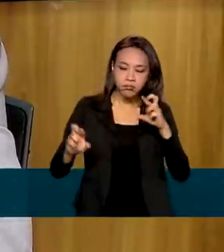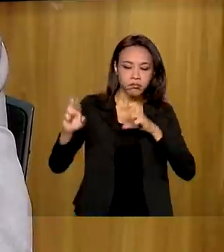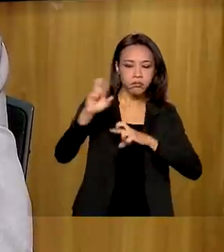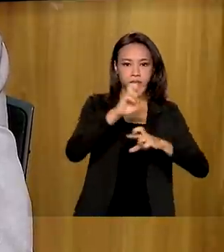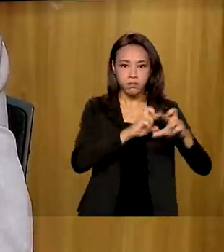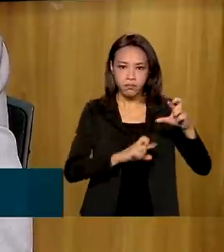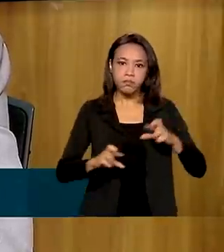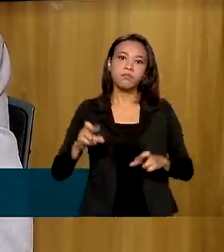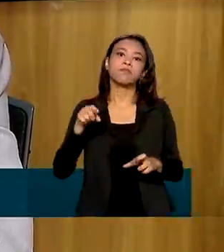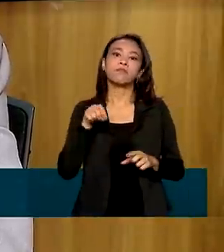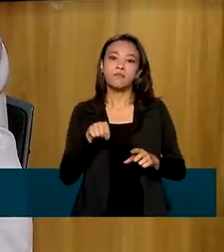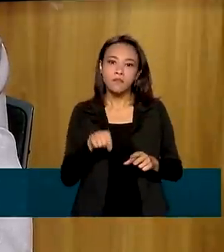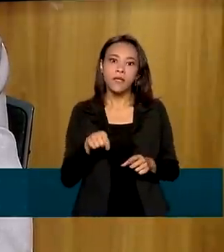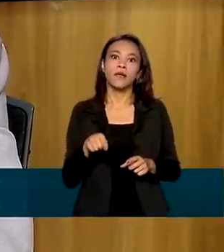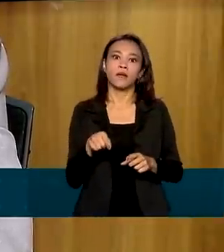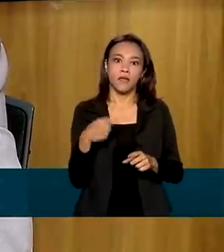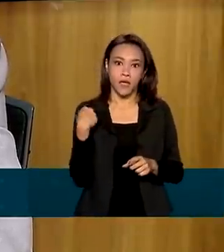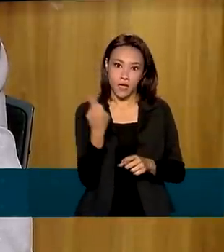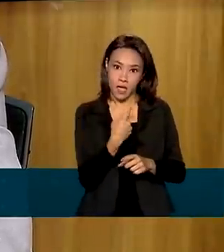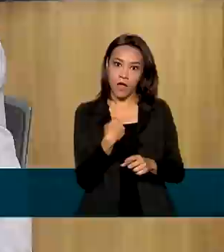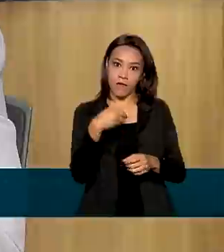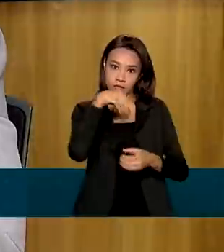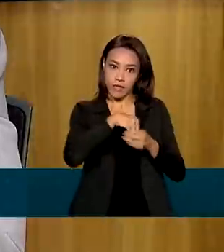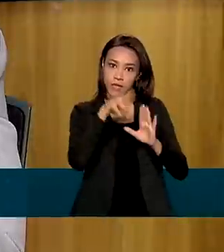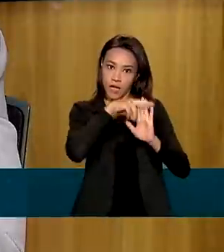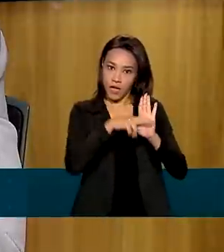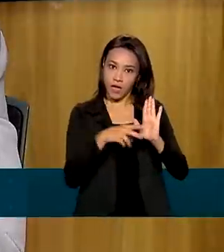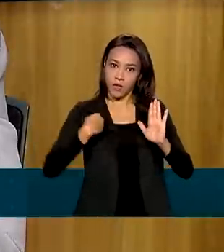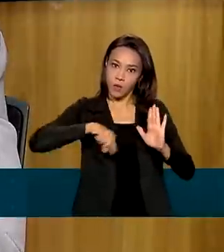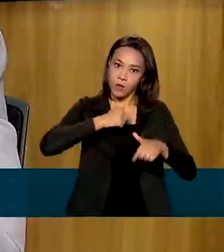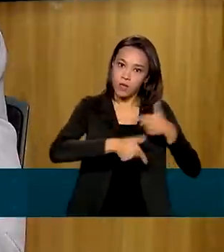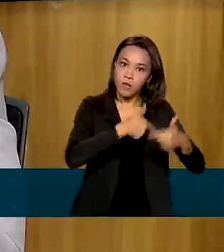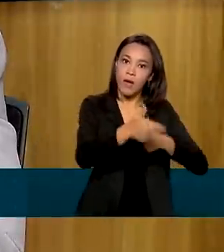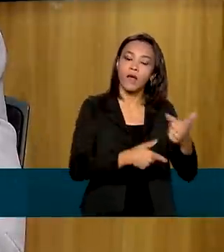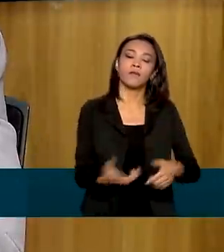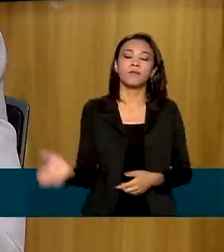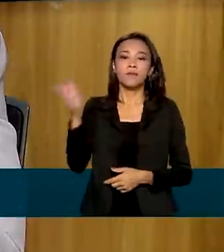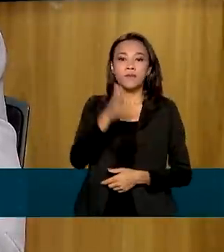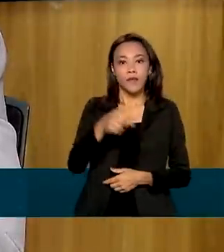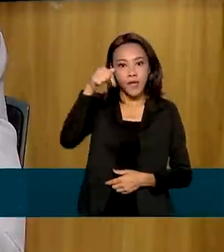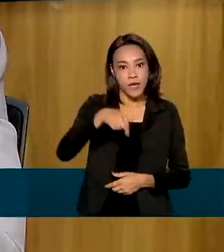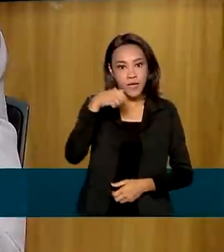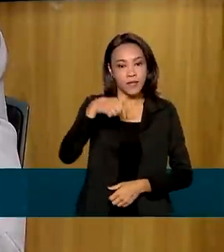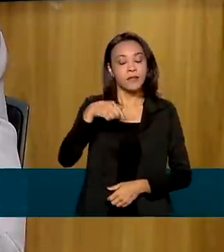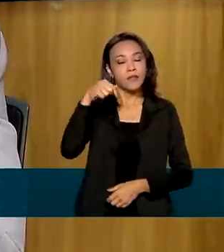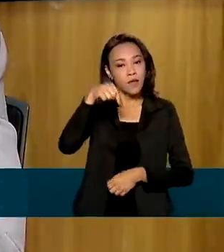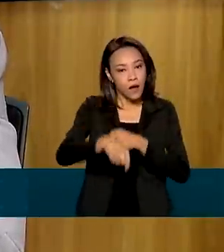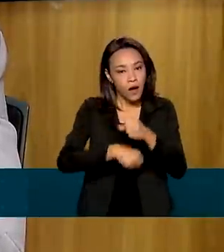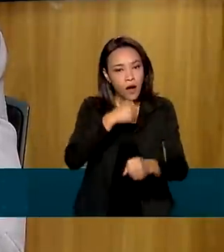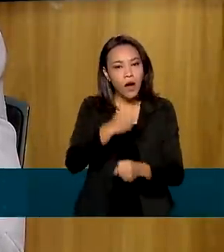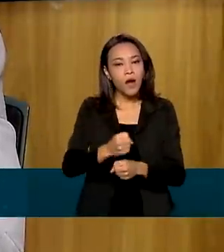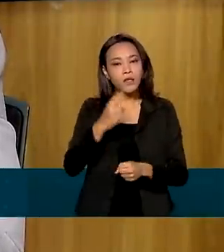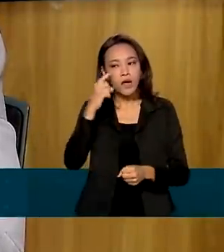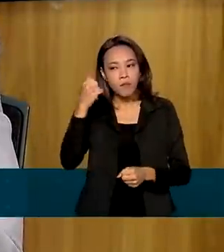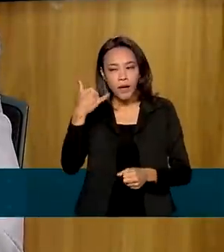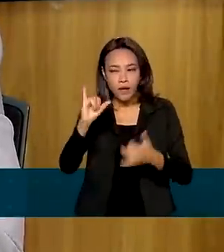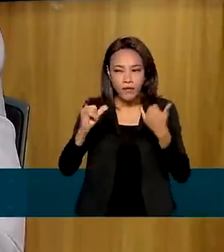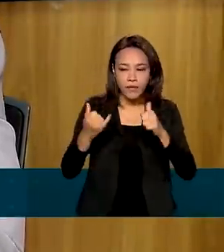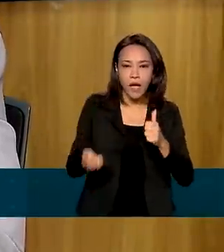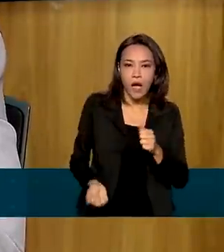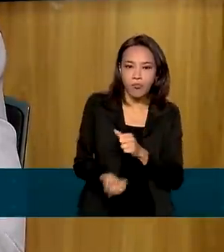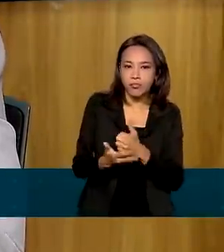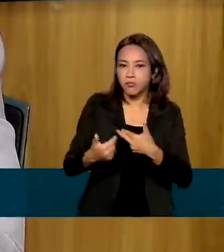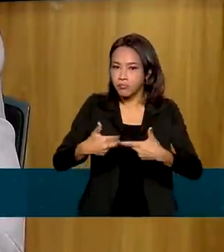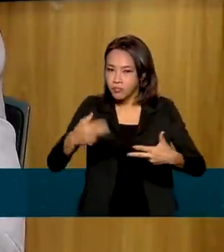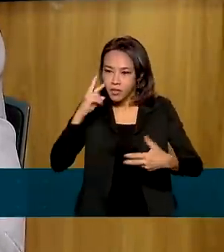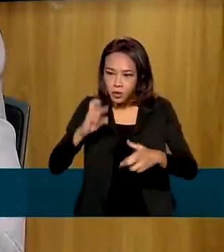critério que nós utilizamos nos nossos trabalhos. Esse ano, eu acho que o trabalho feito preventivo evitou muitos problemas em termos do Covid, mas, é